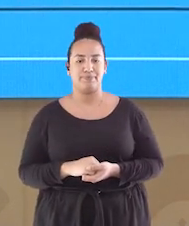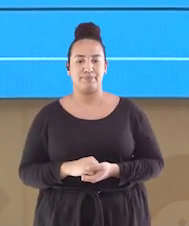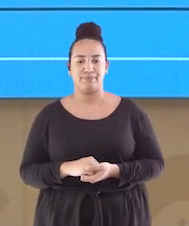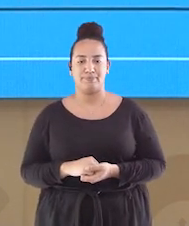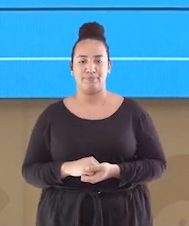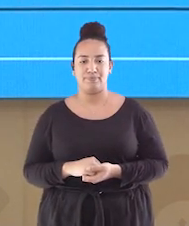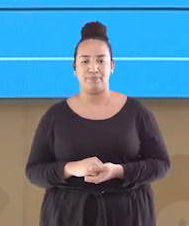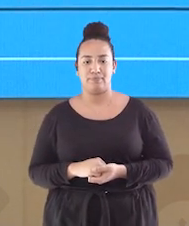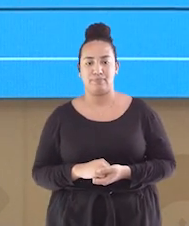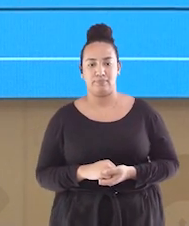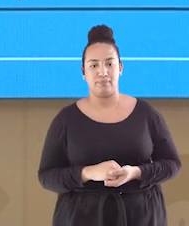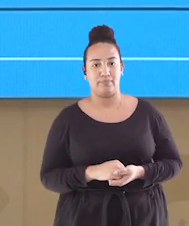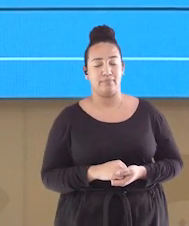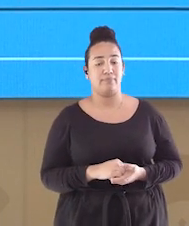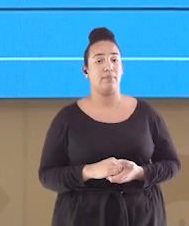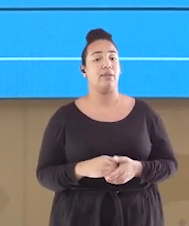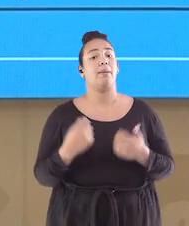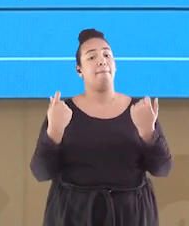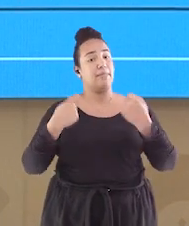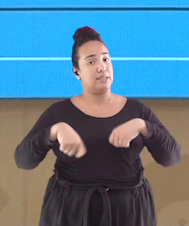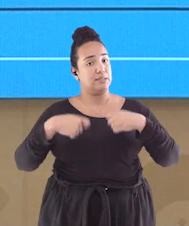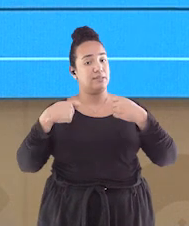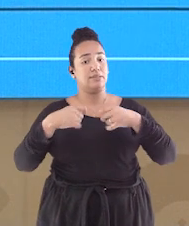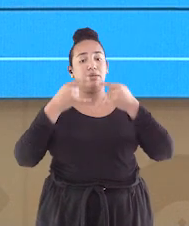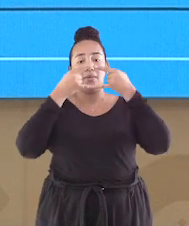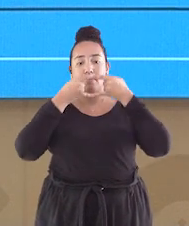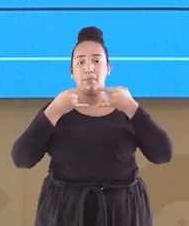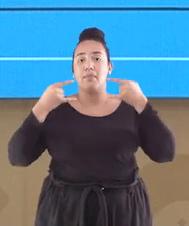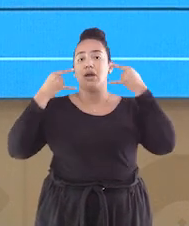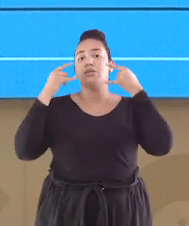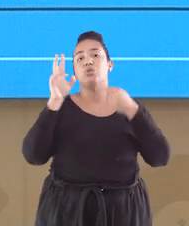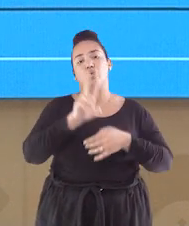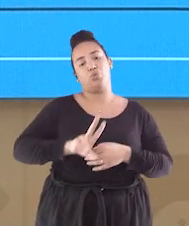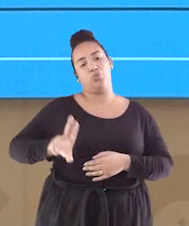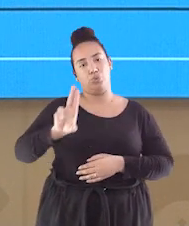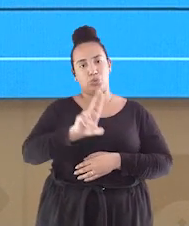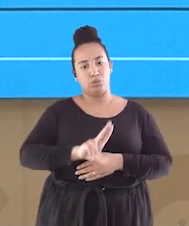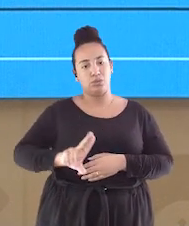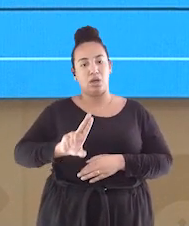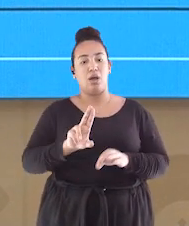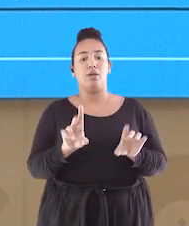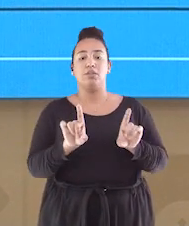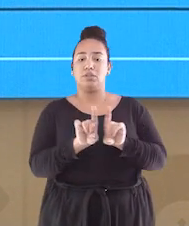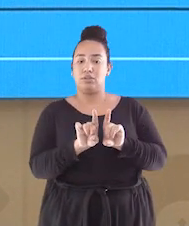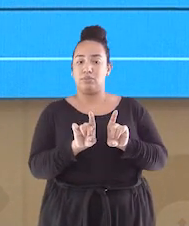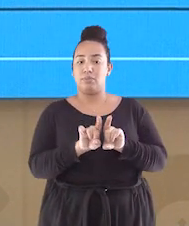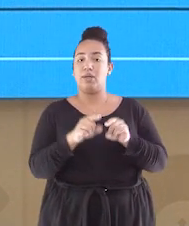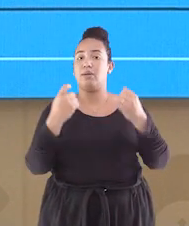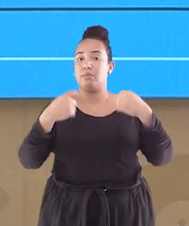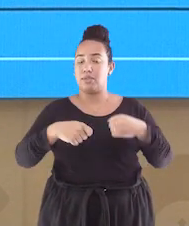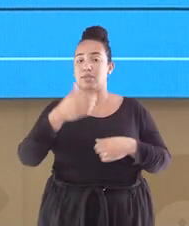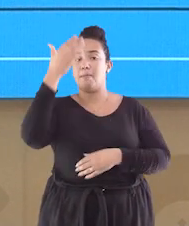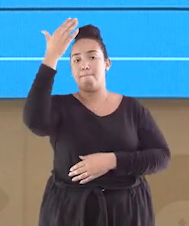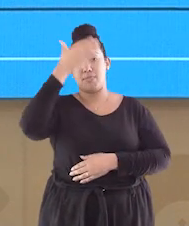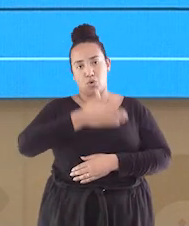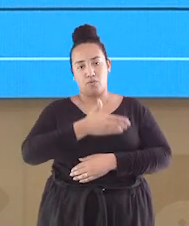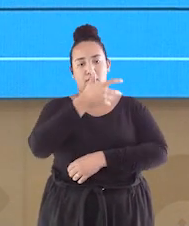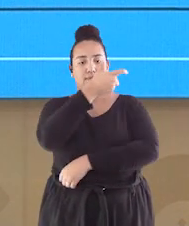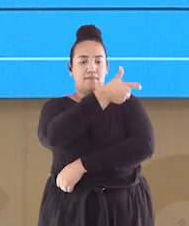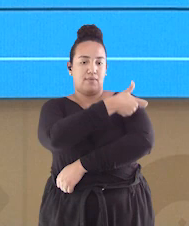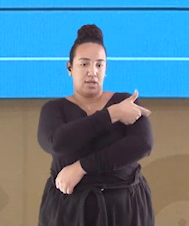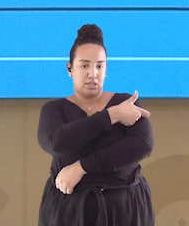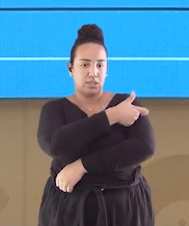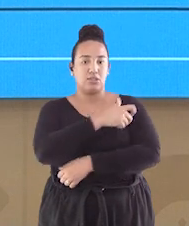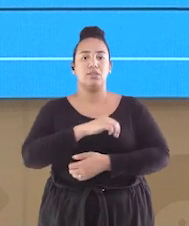E é necessário o uso de máscara nas dependências do espaço. Além da apresentação do comprovante de vacinação